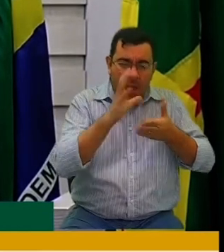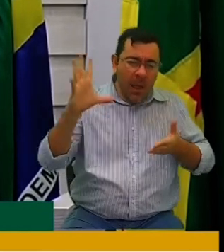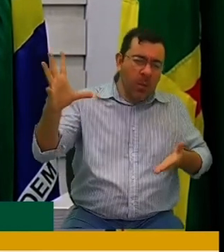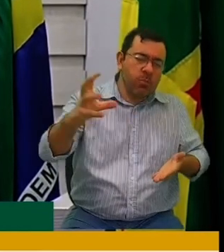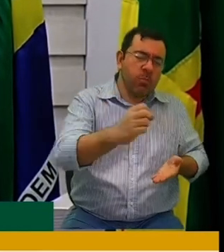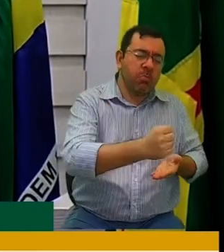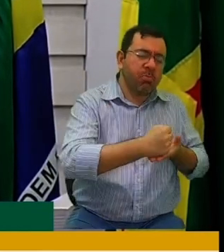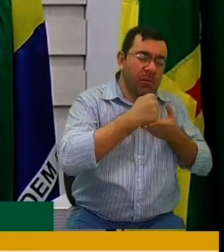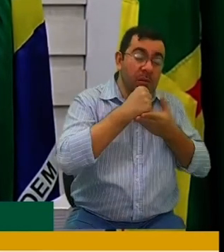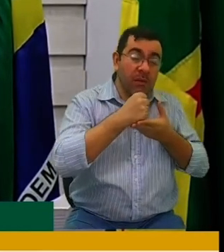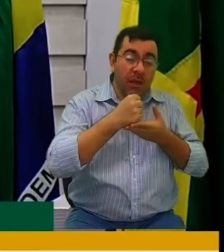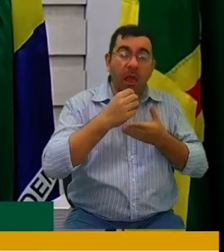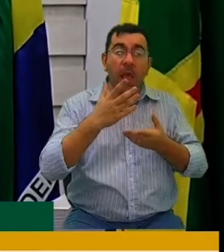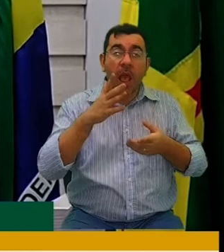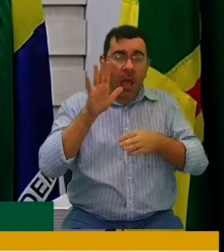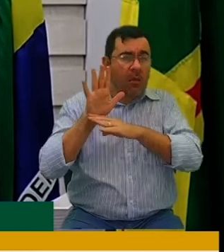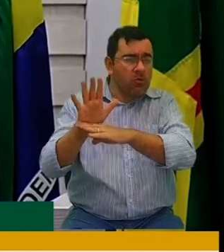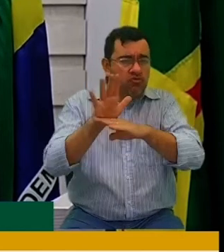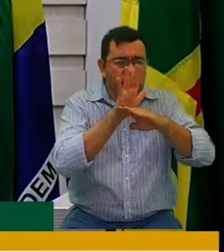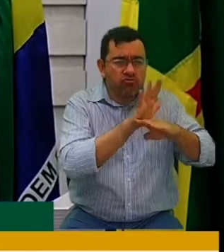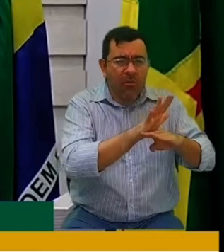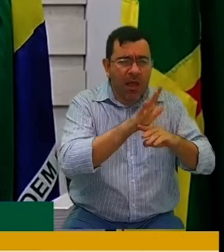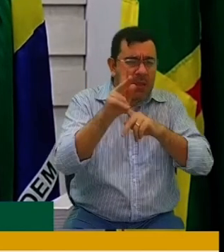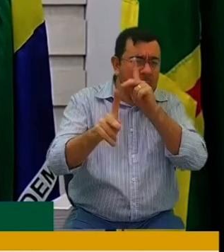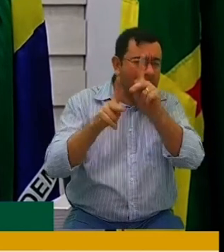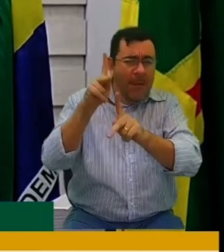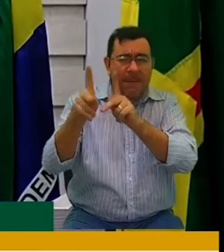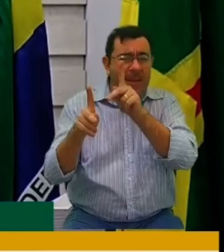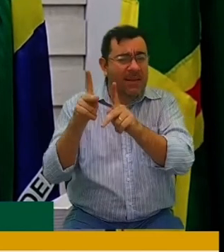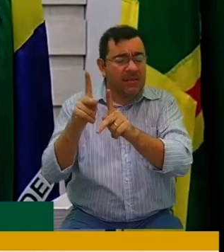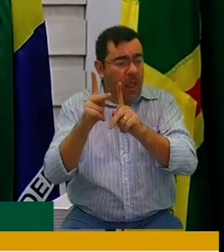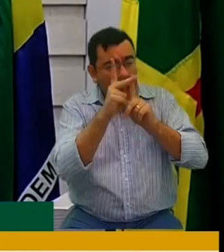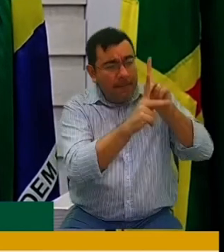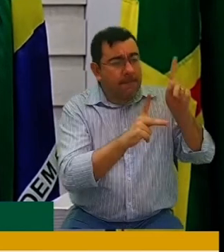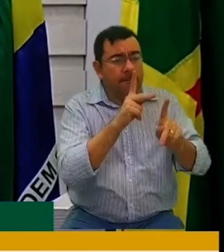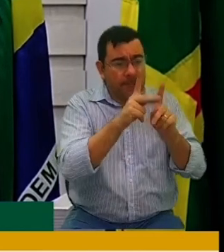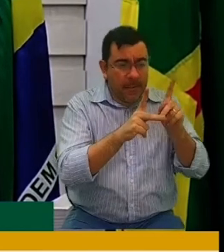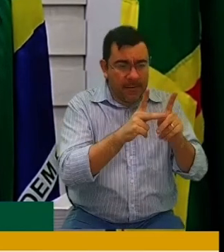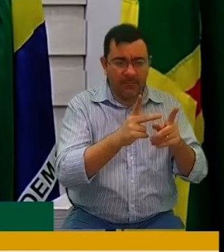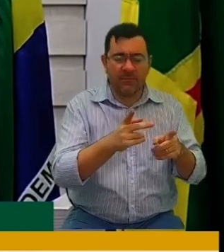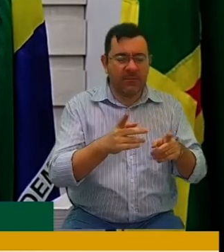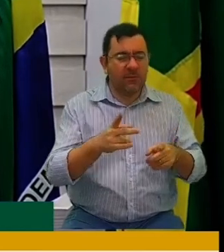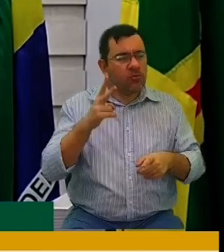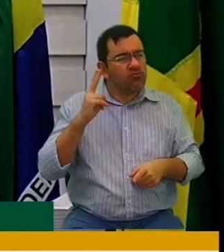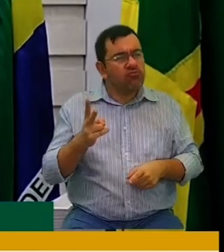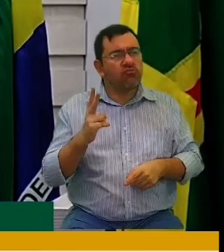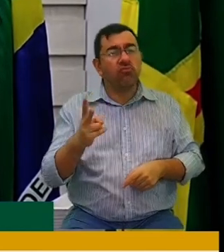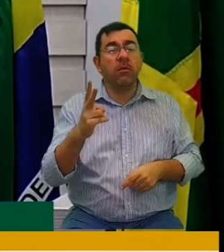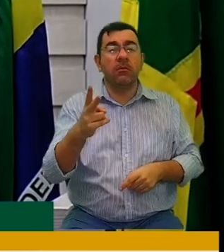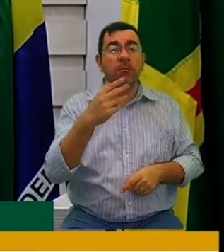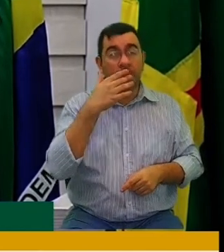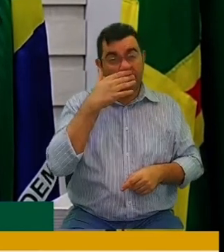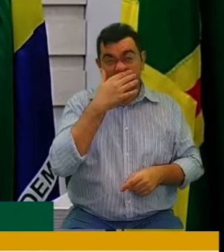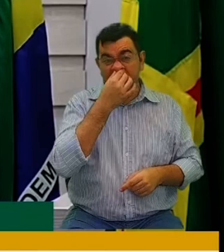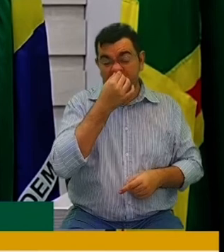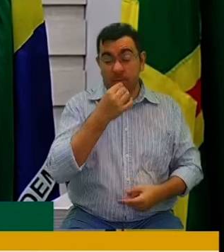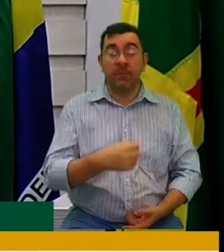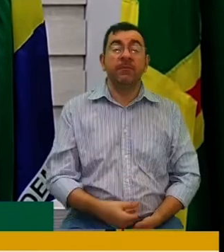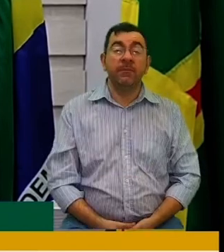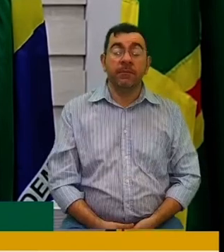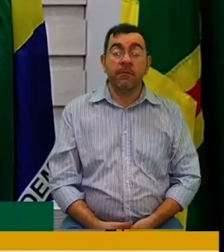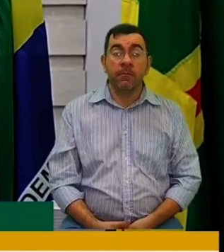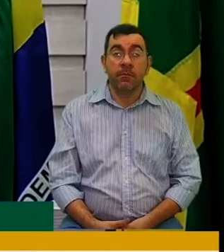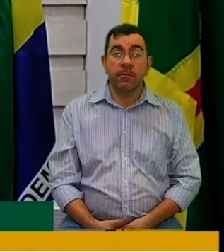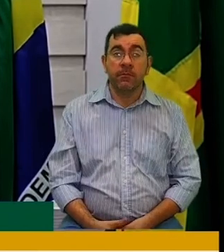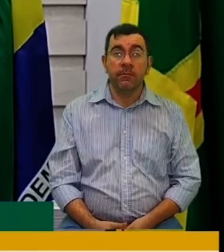serviços até realmente fora das suas atribuições, fazendo resgate e salvamentos. Então,